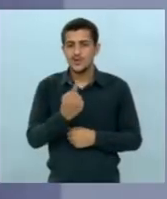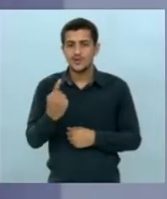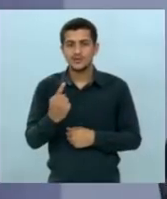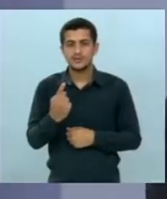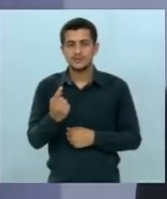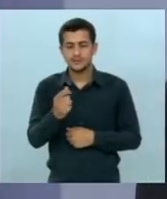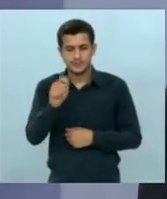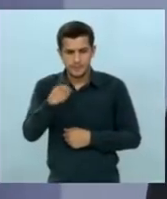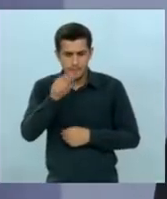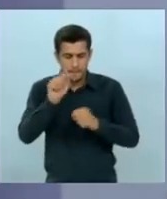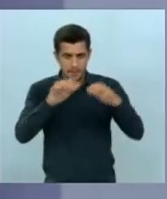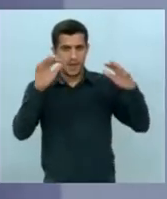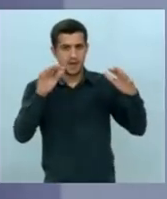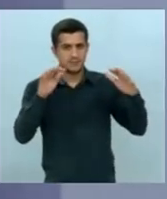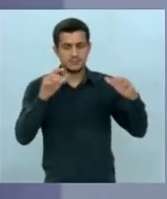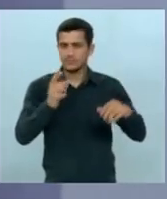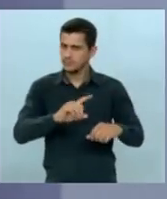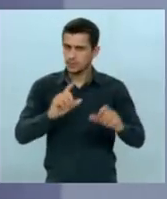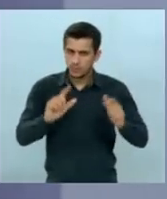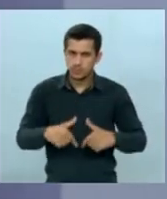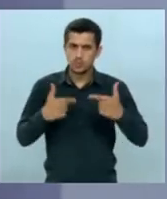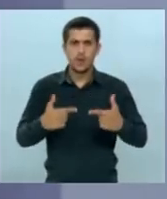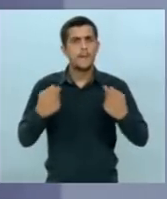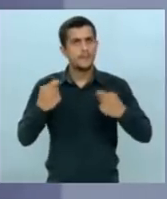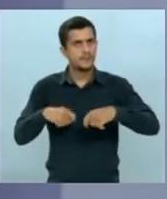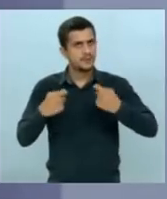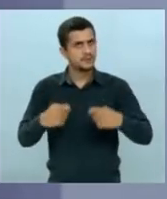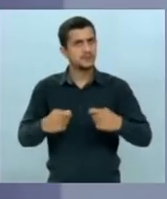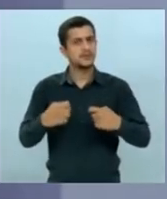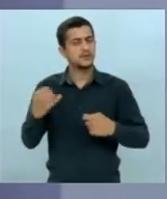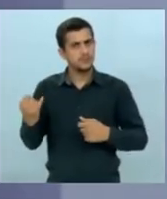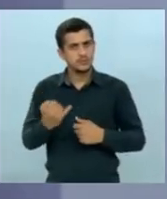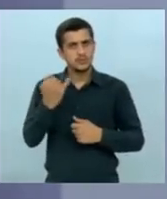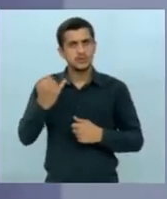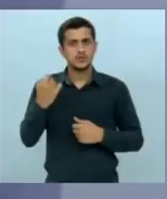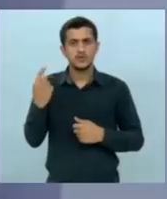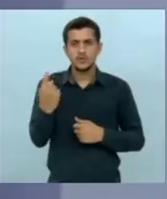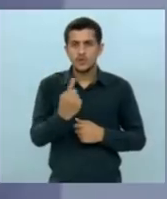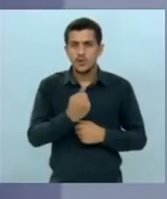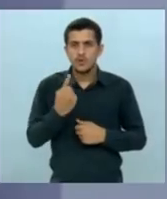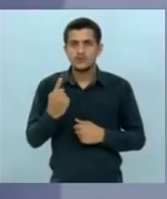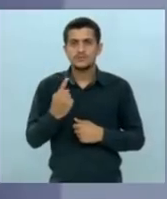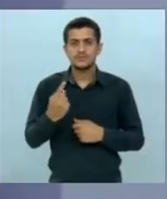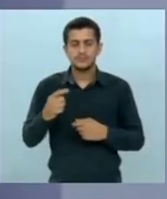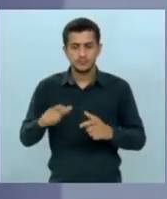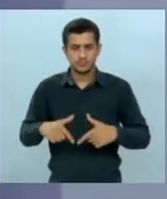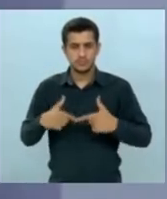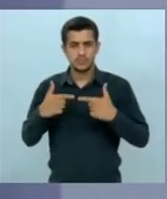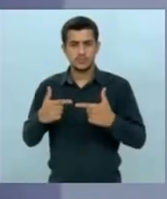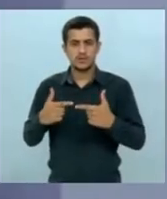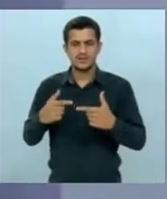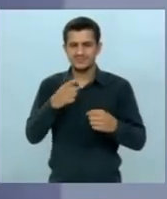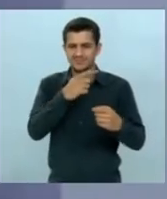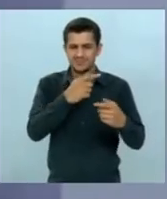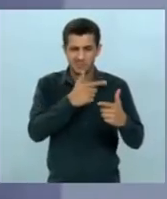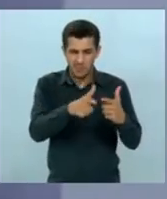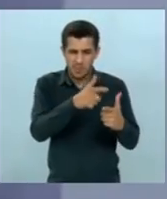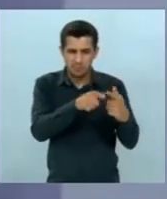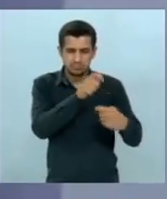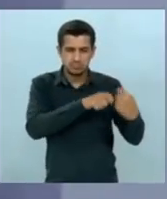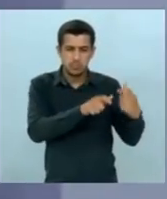com varinha mágica a gente faz com atitudes e as atitudes que nós tomamos mesmo na crise a maior da história do Brasil